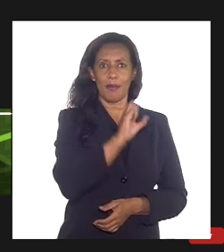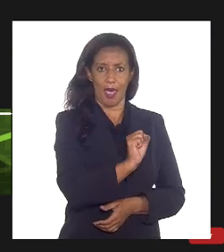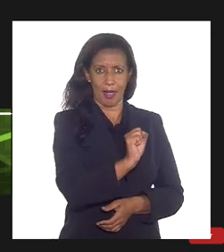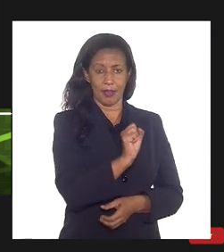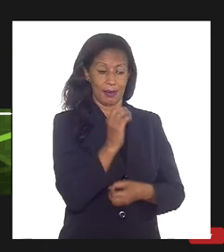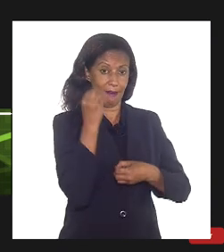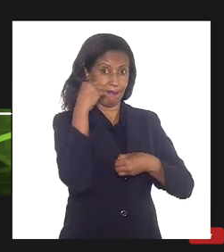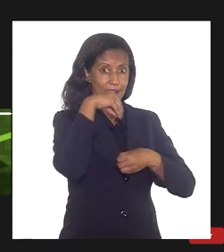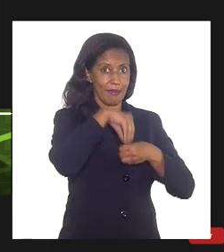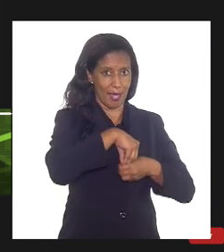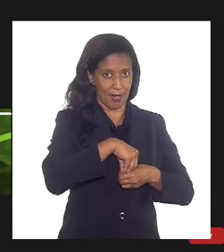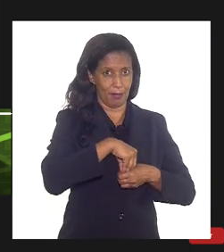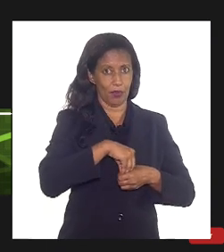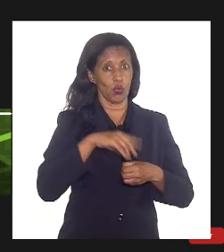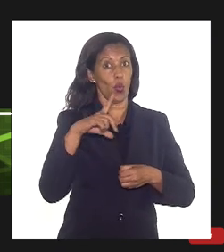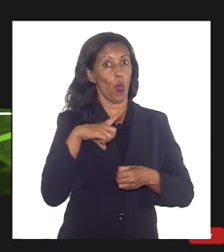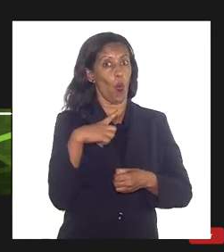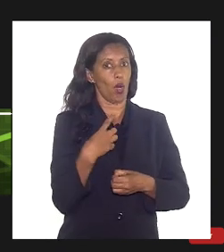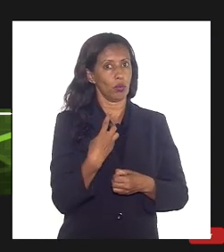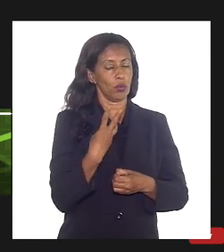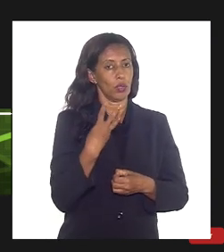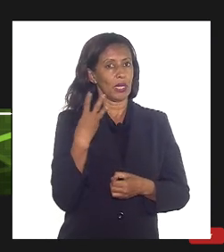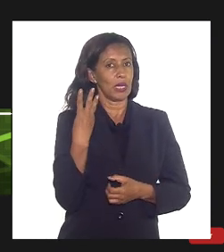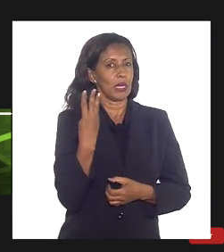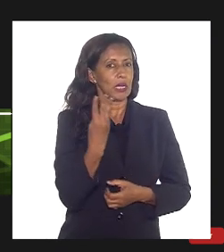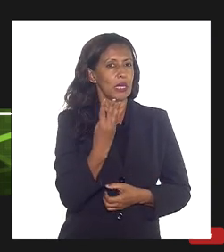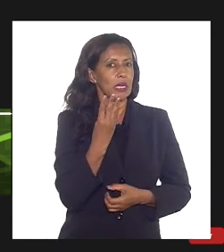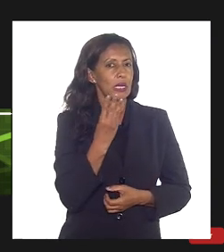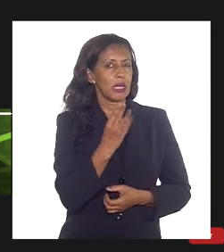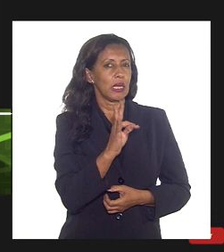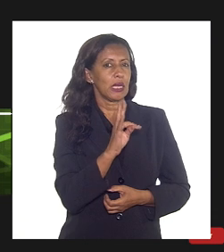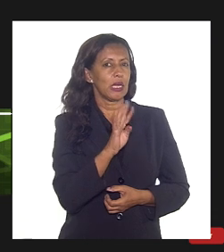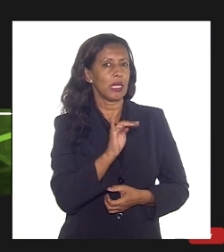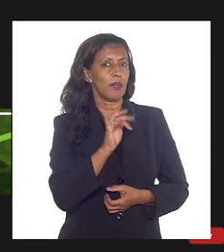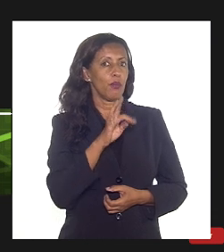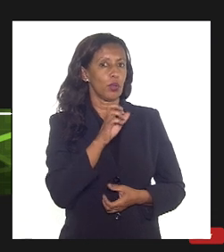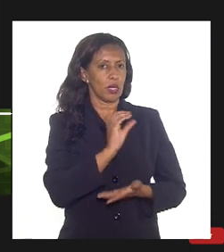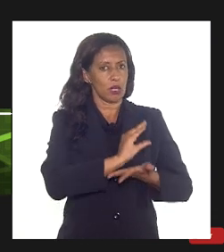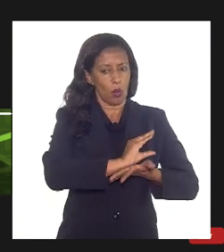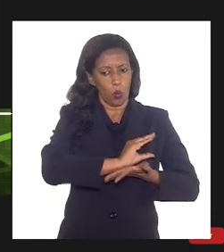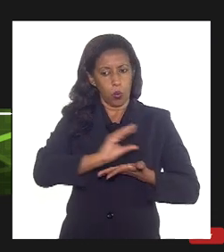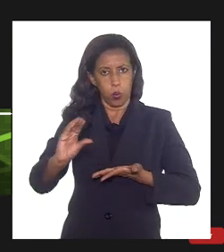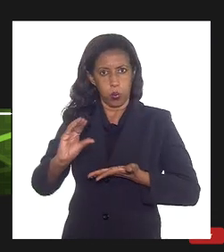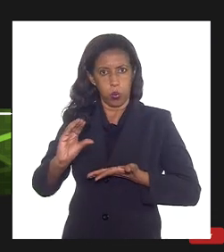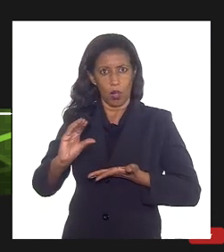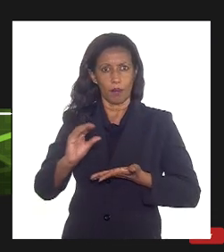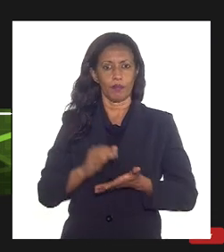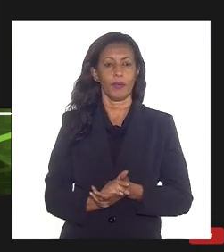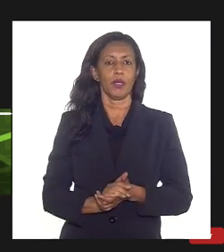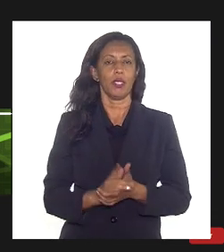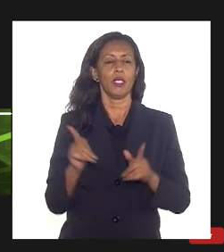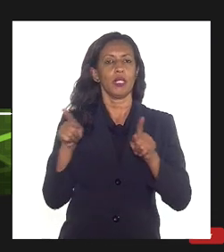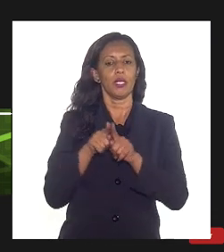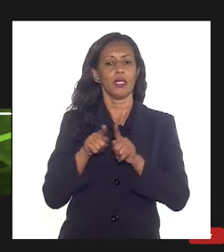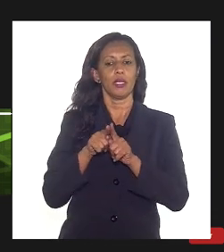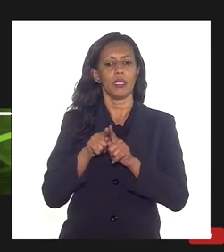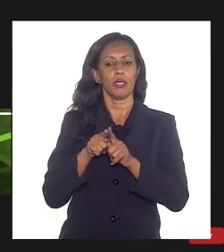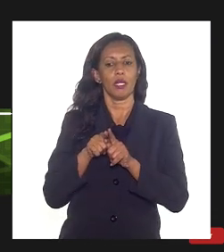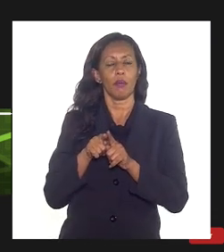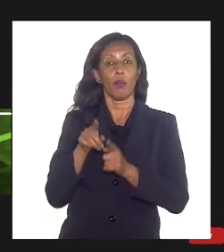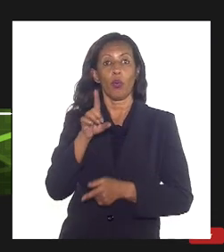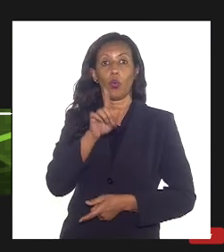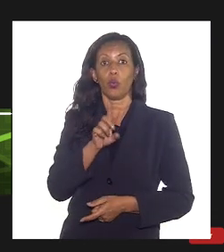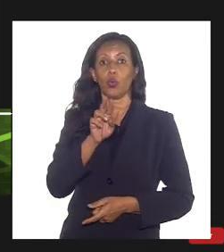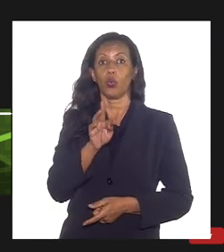internamente quando a tributação das saídas com destino a Reduc e por meio dos mútuos são operações